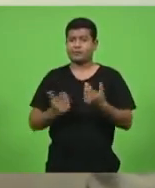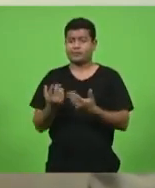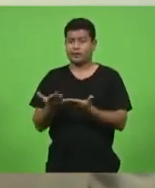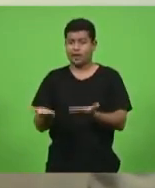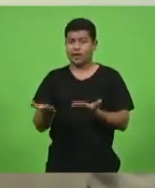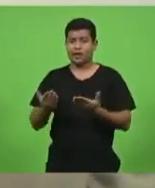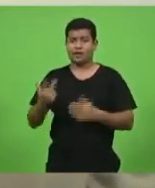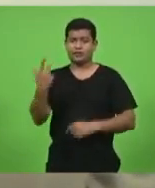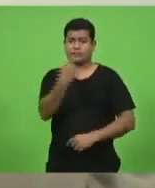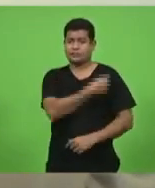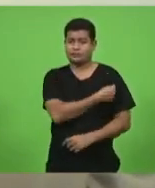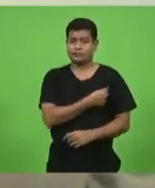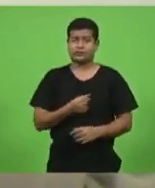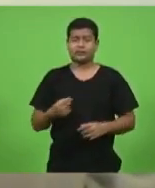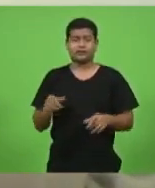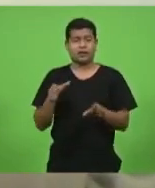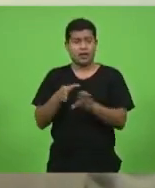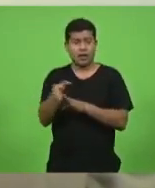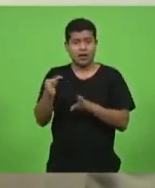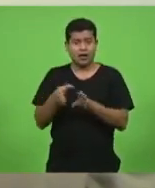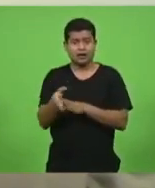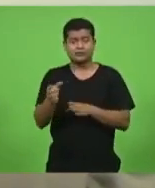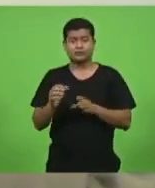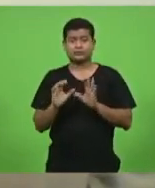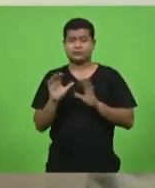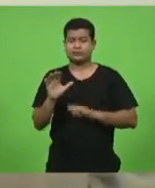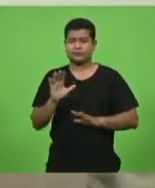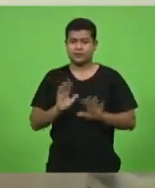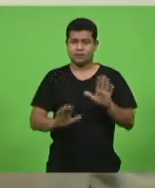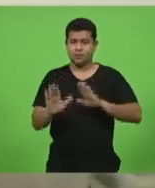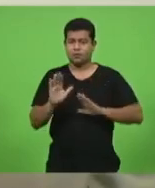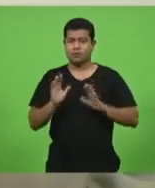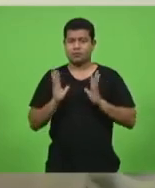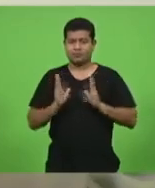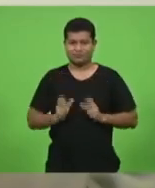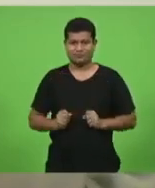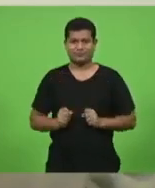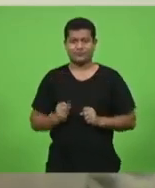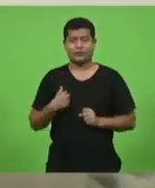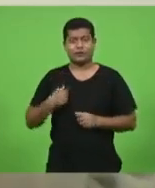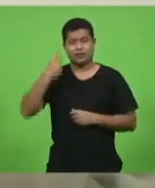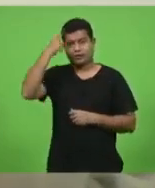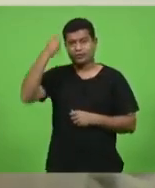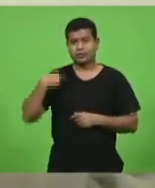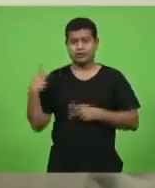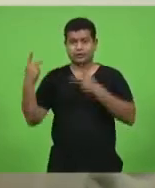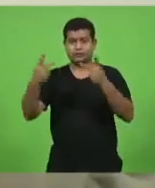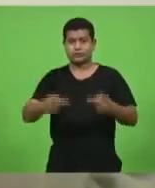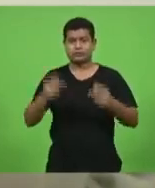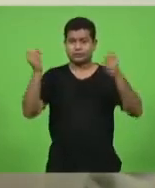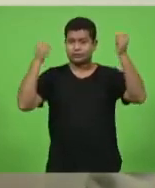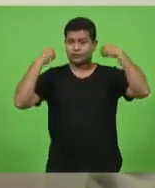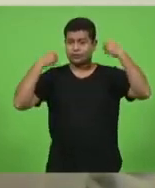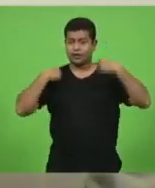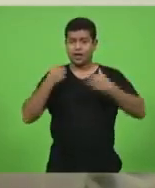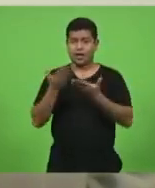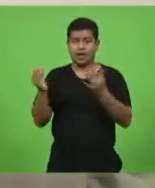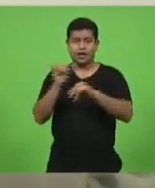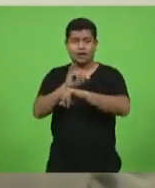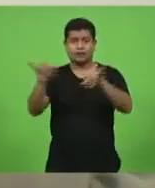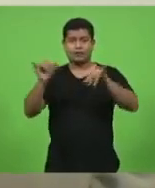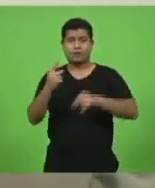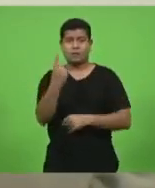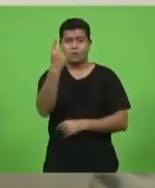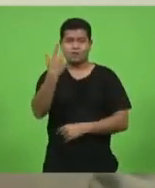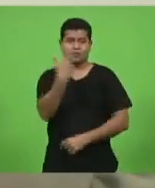das orientações sanitárias quero lembrar que ele esteve em Chapecó ele nem sequer anunciou uma dose de